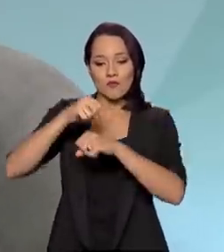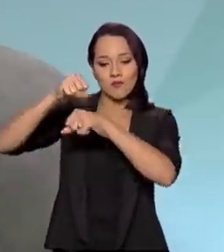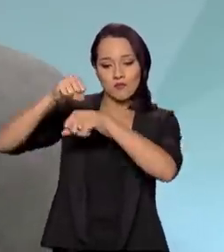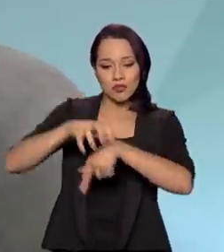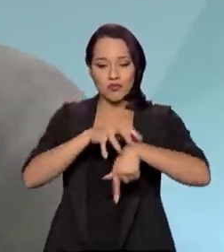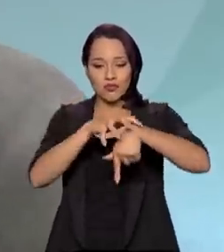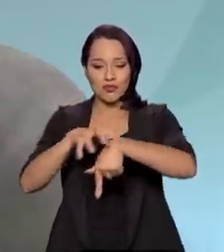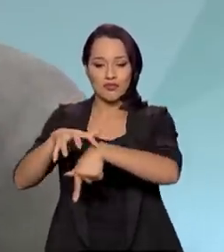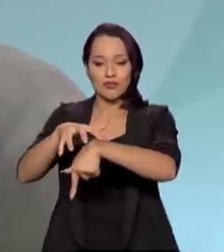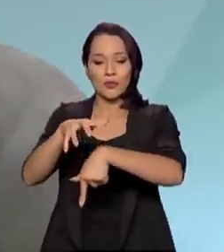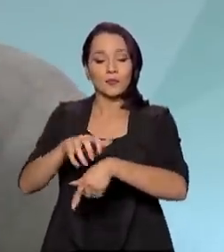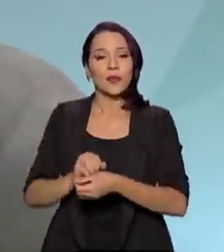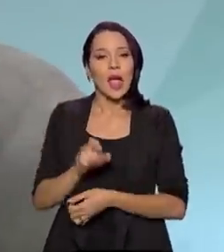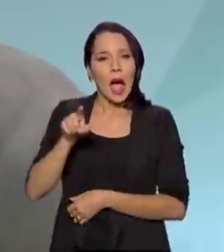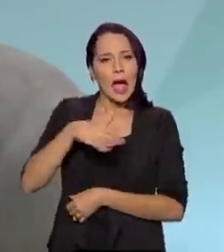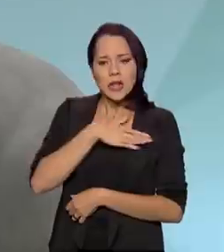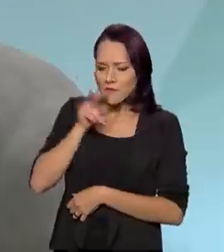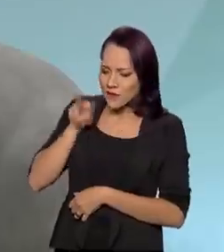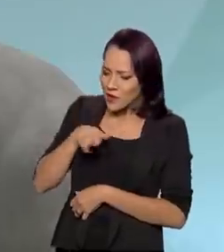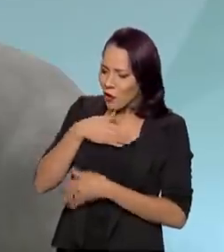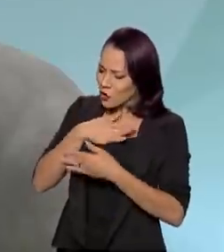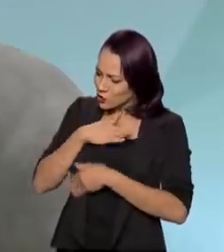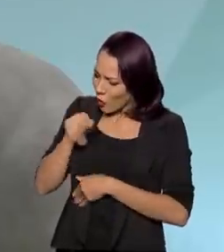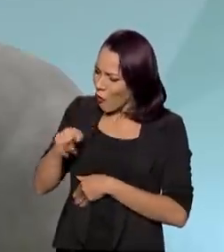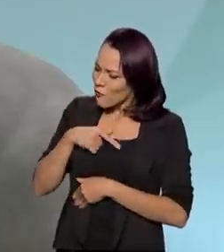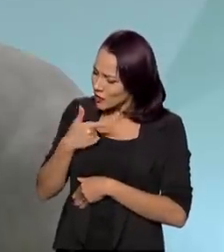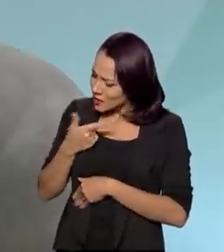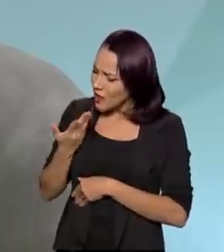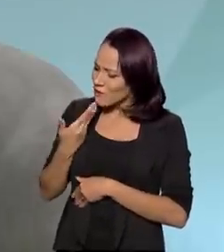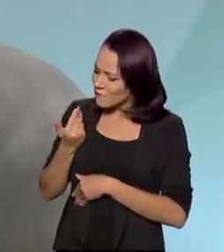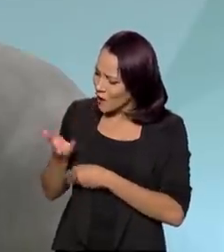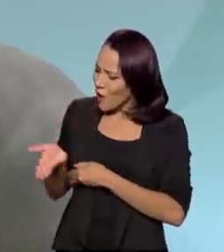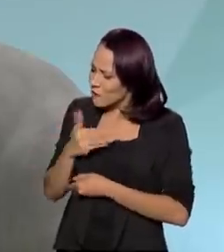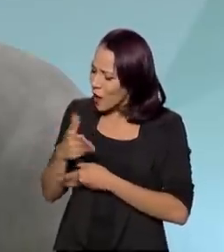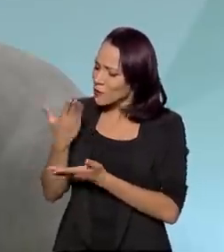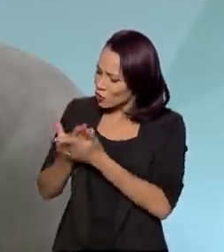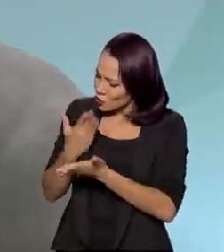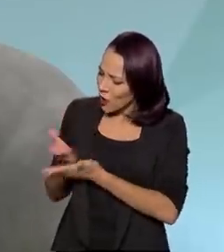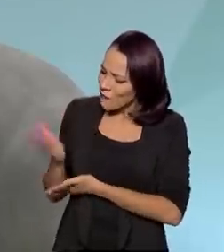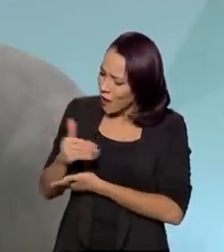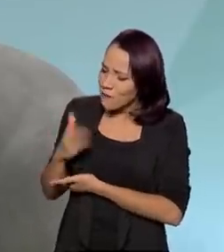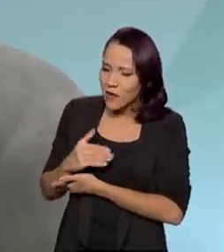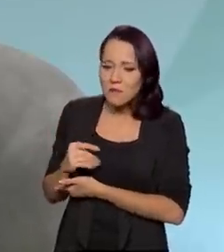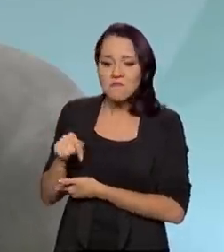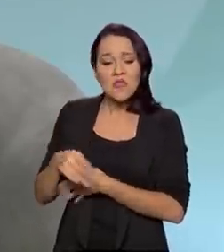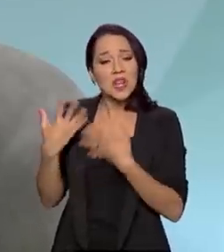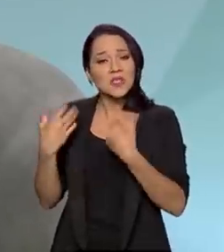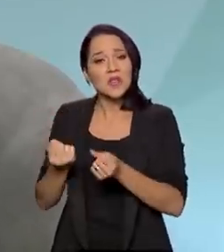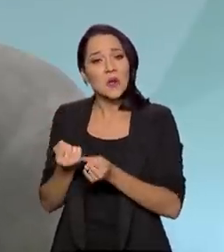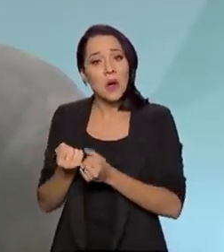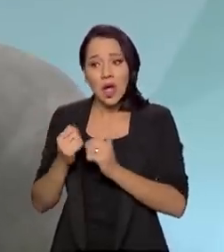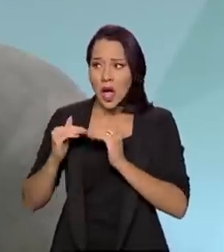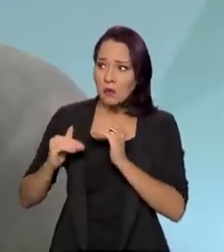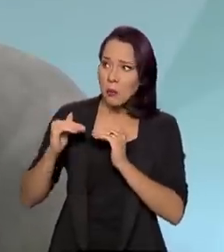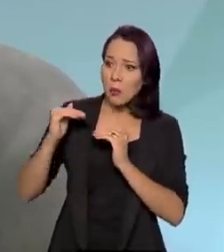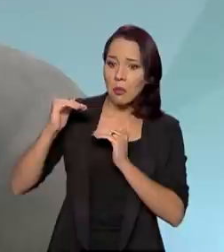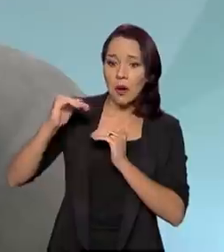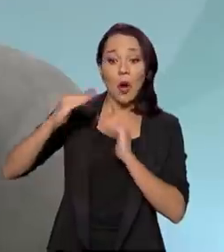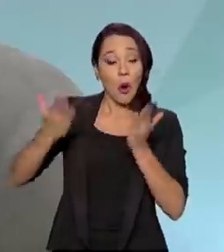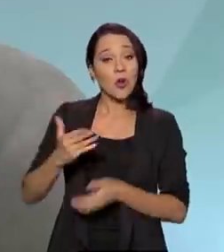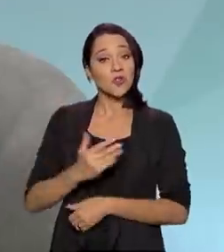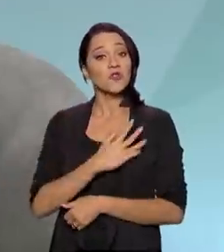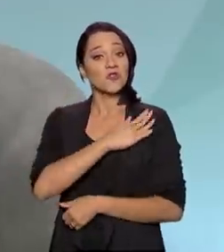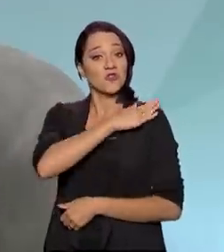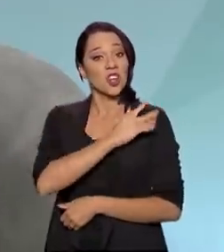Paraquedista. Aí gostaram dele, alguns oficiais começaram a patrocinar o estudo dele e ele chegou a general de divisão.